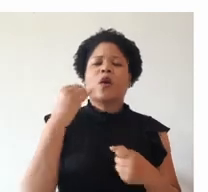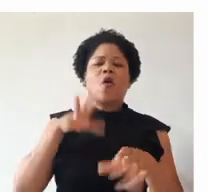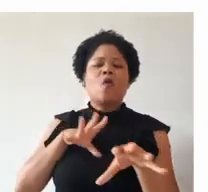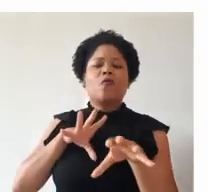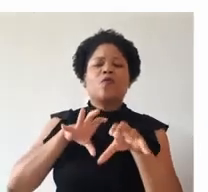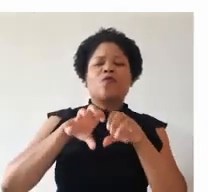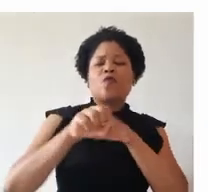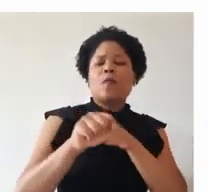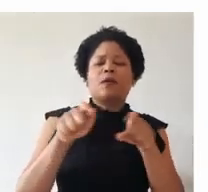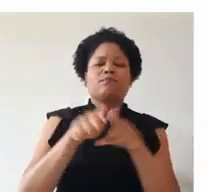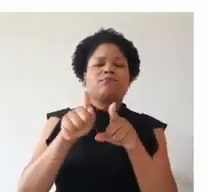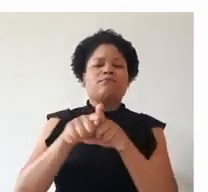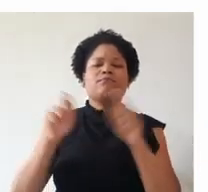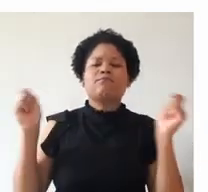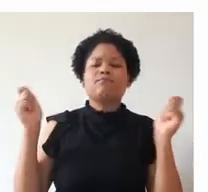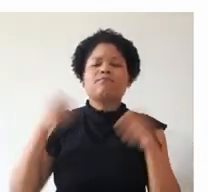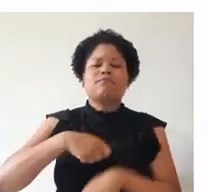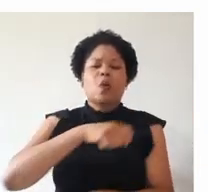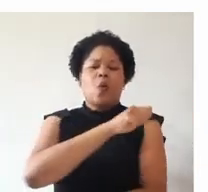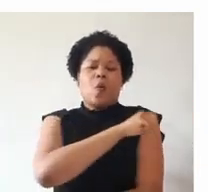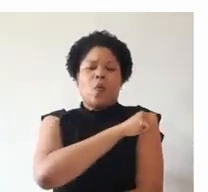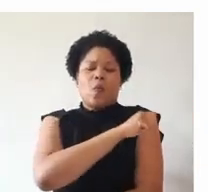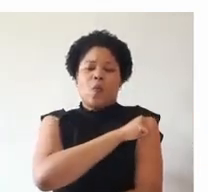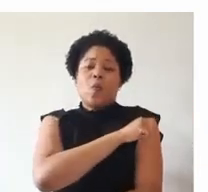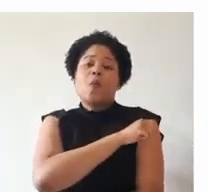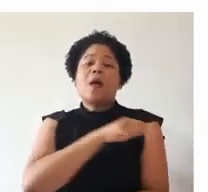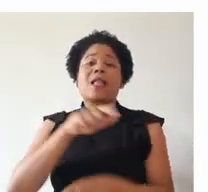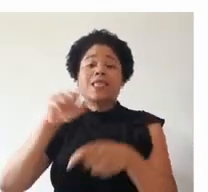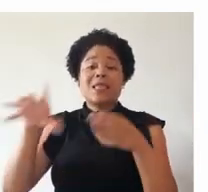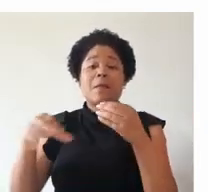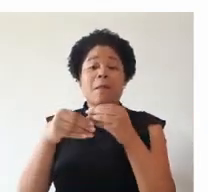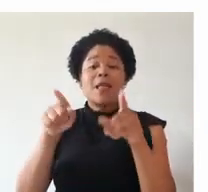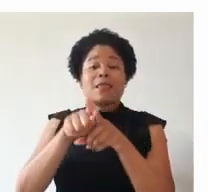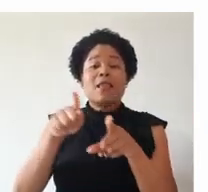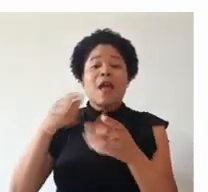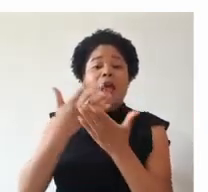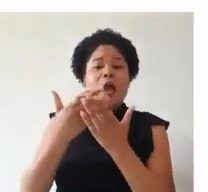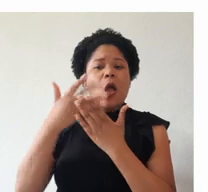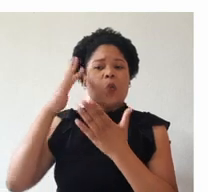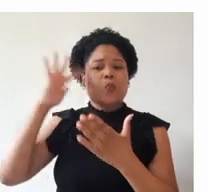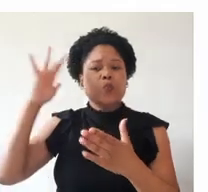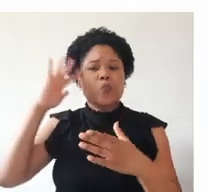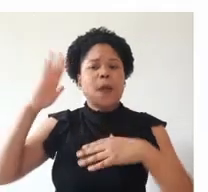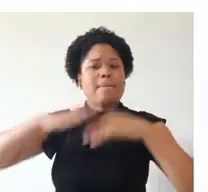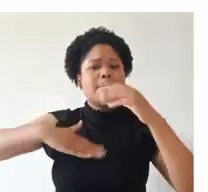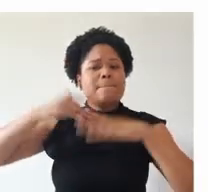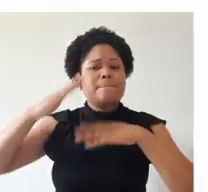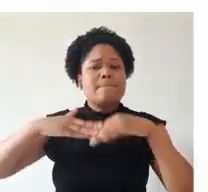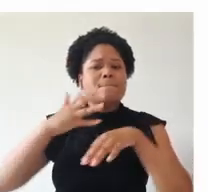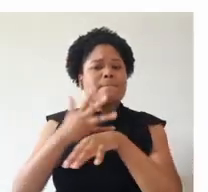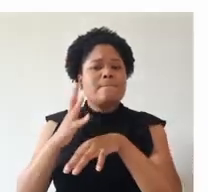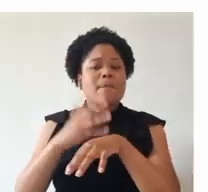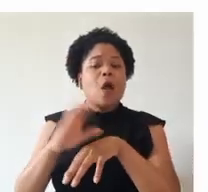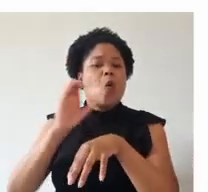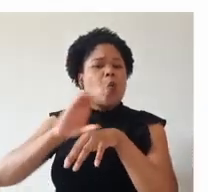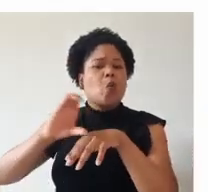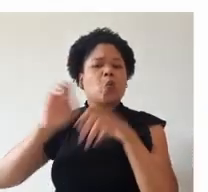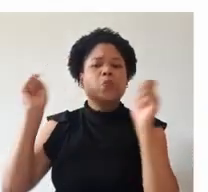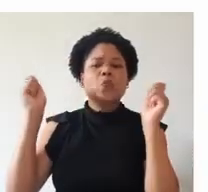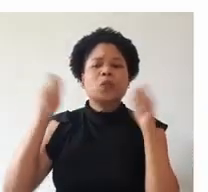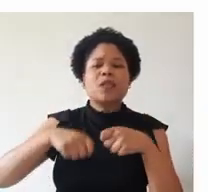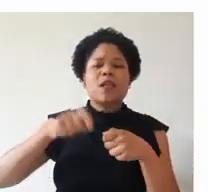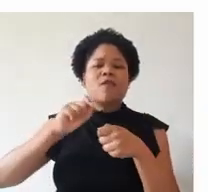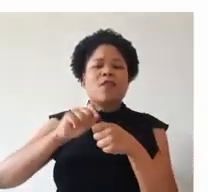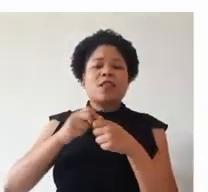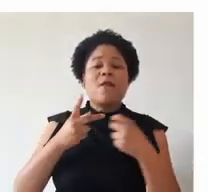a formação e capacitação dos docentes. Além de aulas teóricas e práticas, o curso permite a